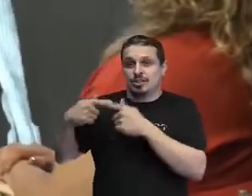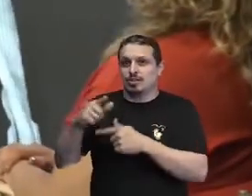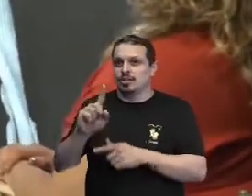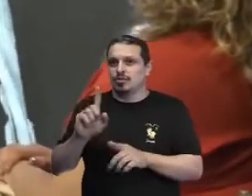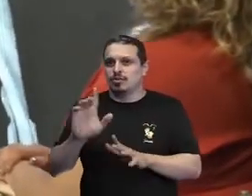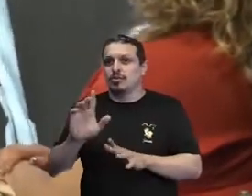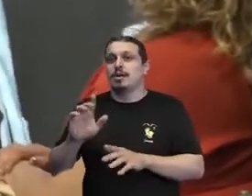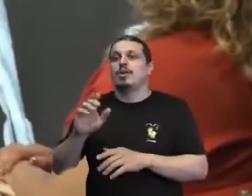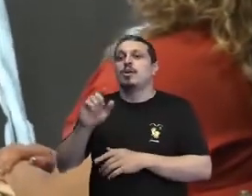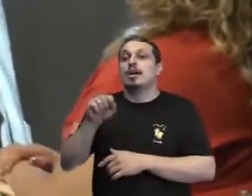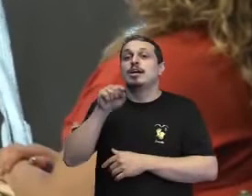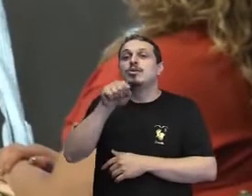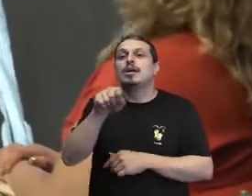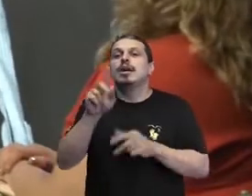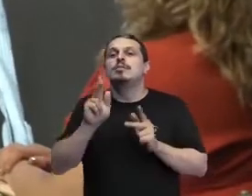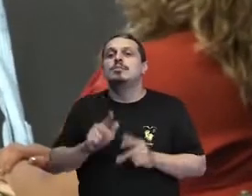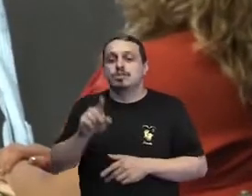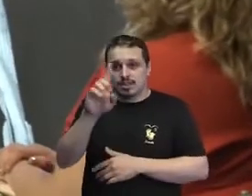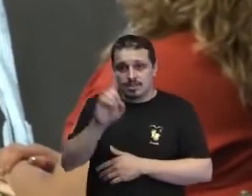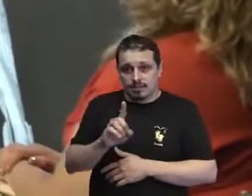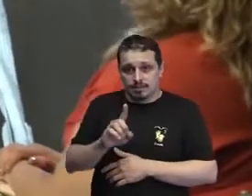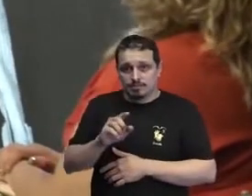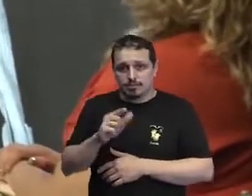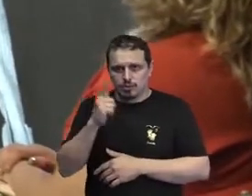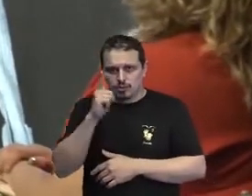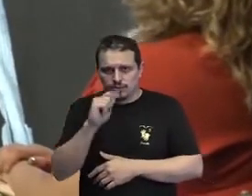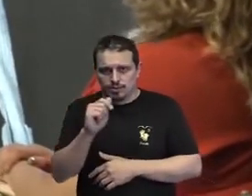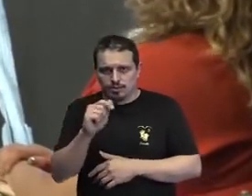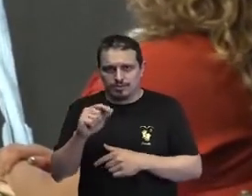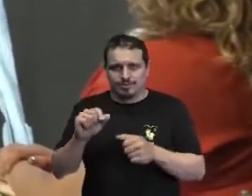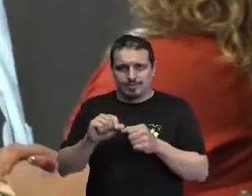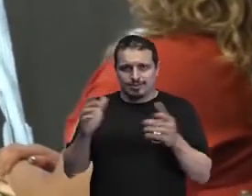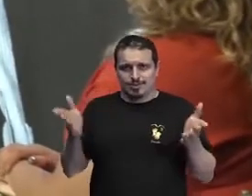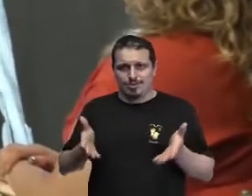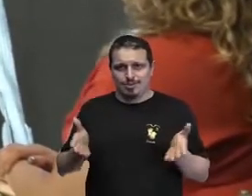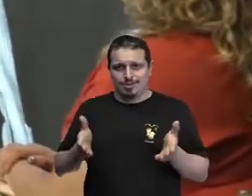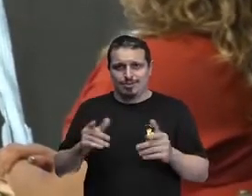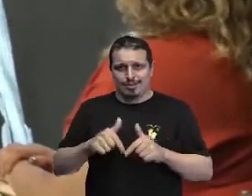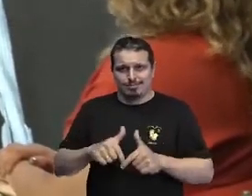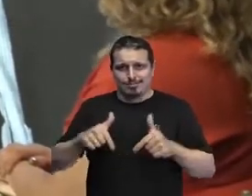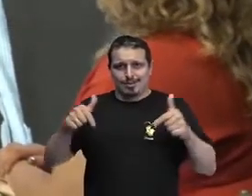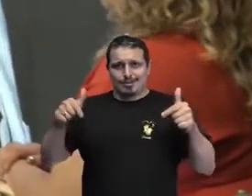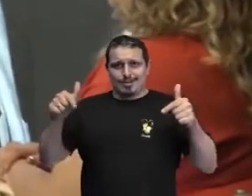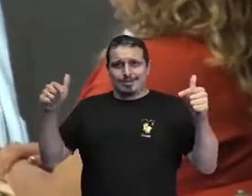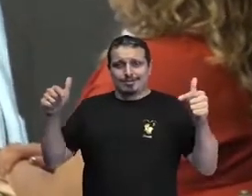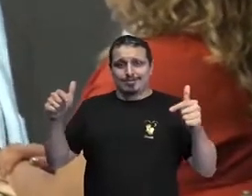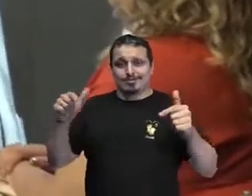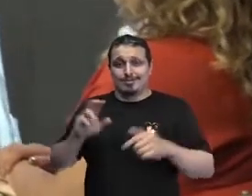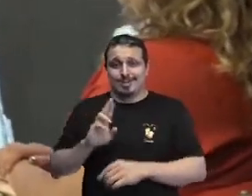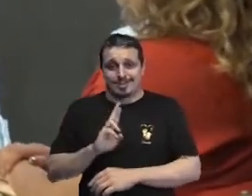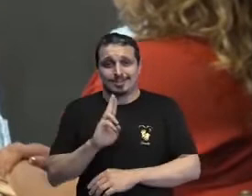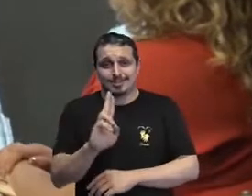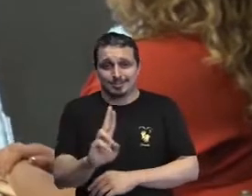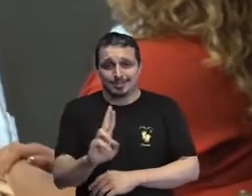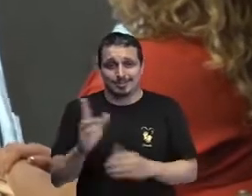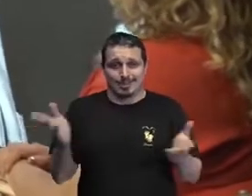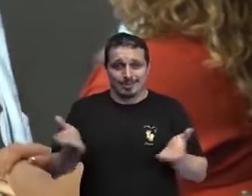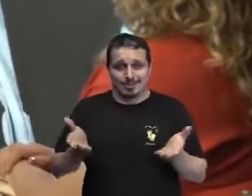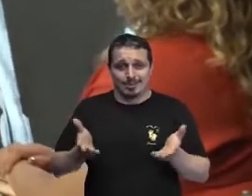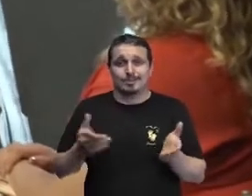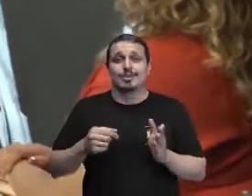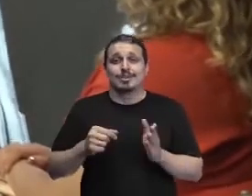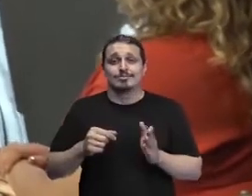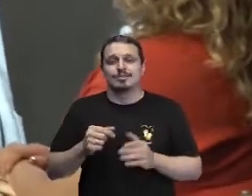pessoa com deficiência, né? Que conseguiu furar essa bolha e hoje é uma das maiores representatividades pra nós, under 30 na